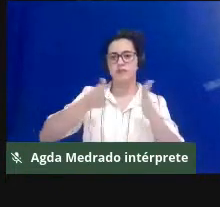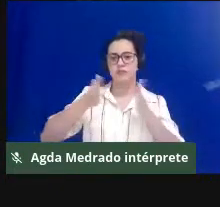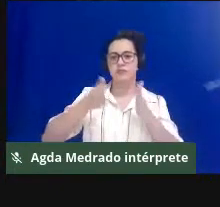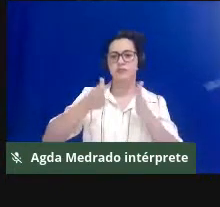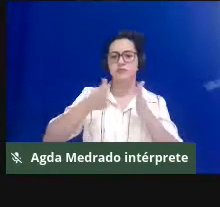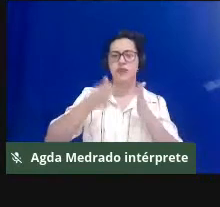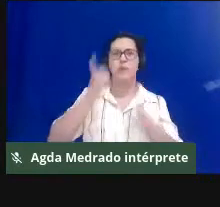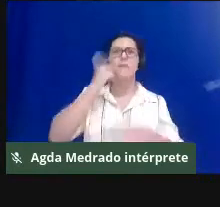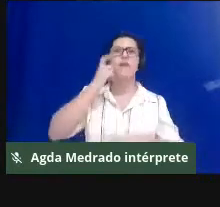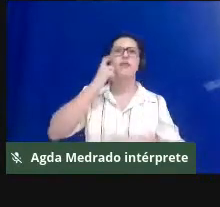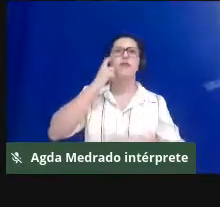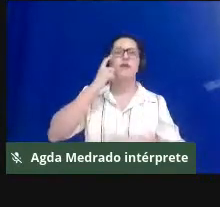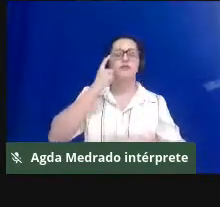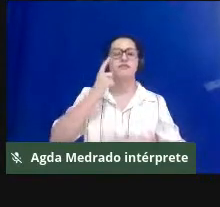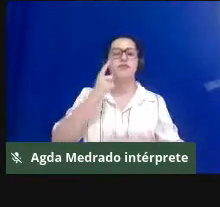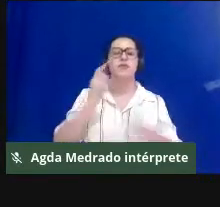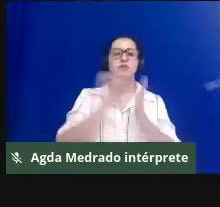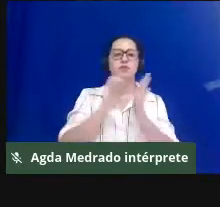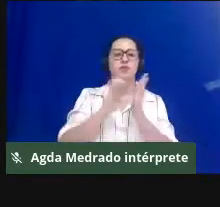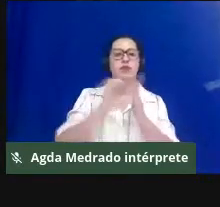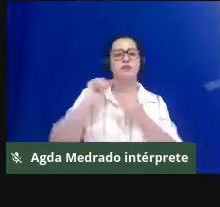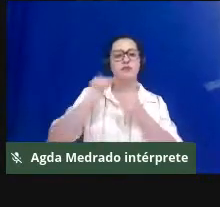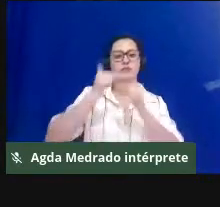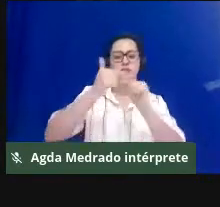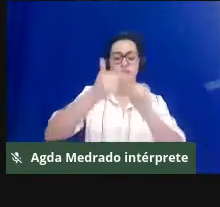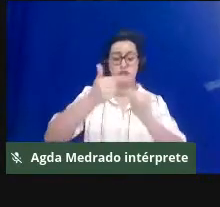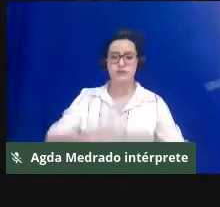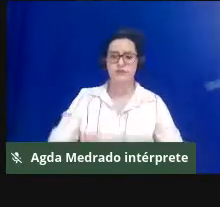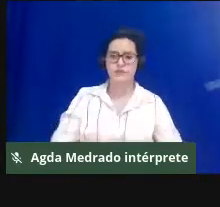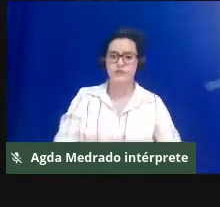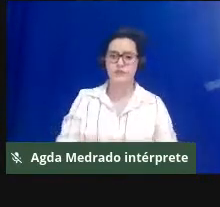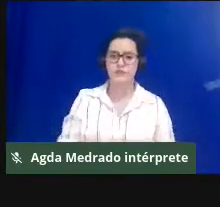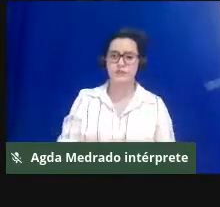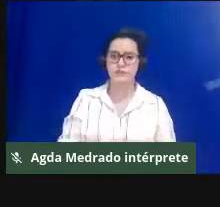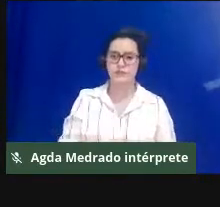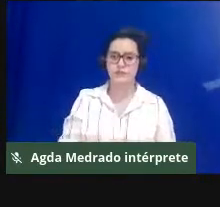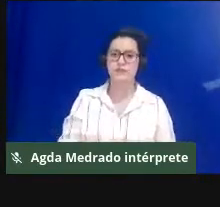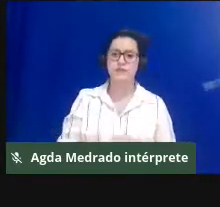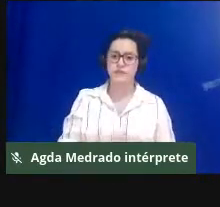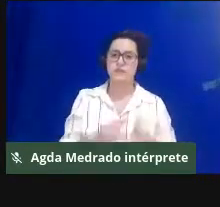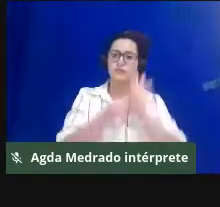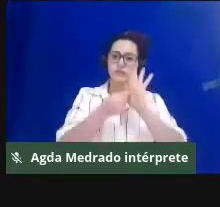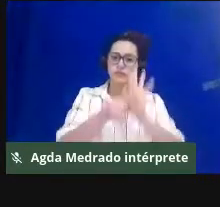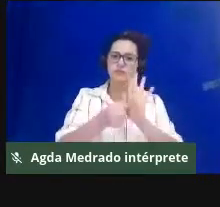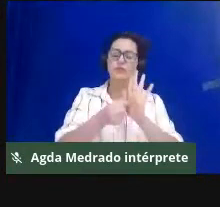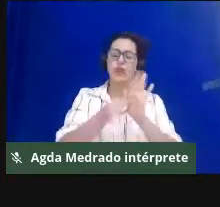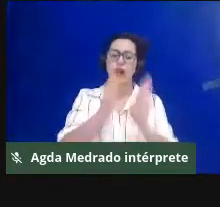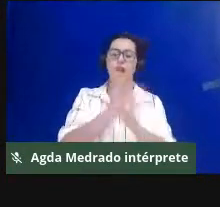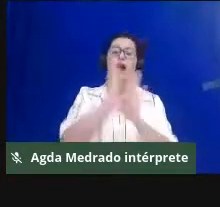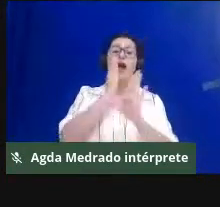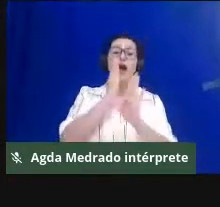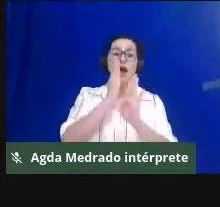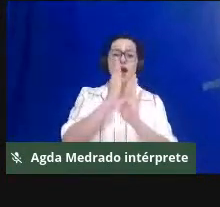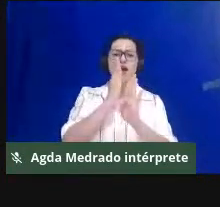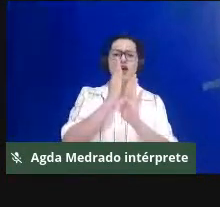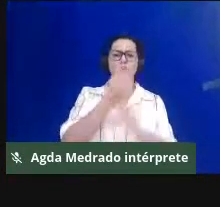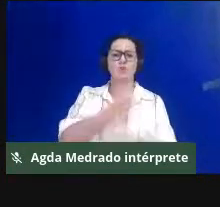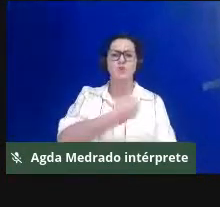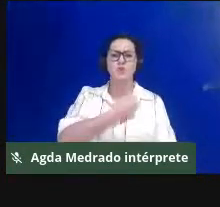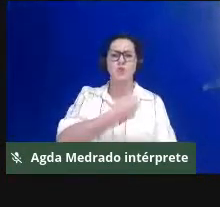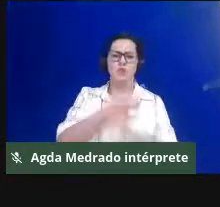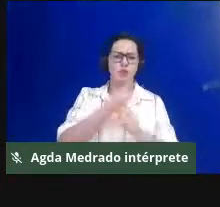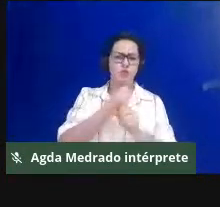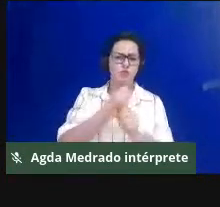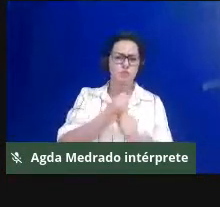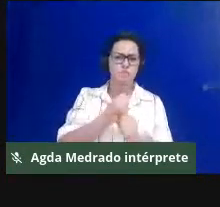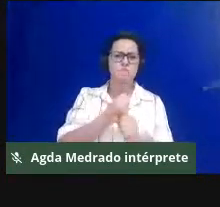A gente buscou aqui uma periodização para a gente identificar o número de conflitos e entender que aqui a ação do